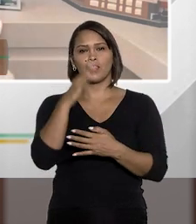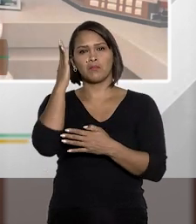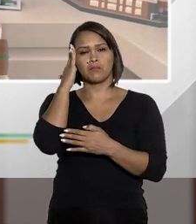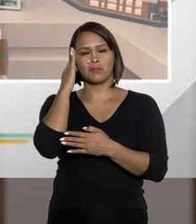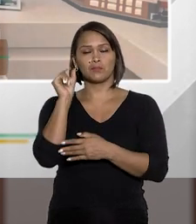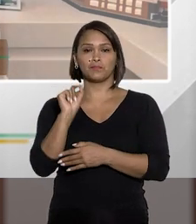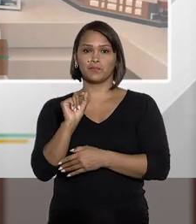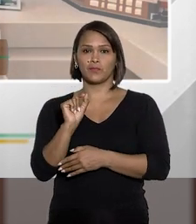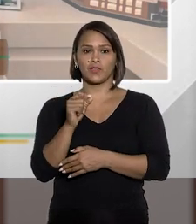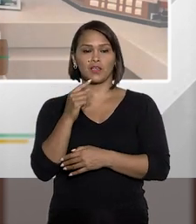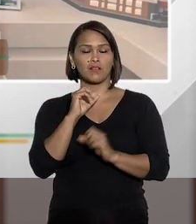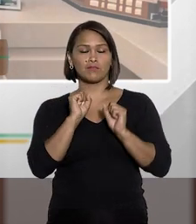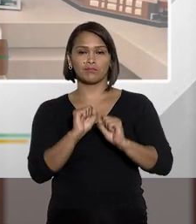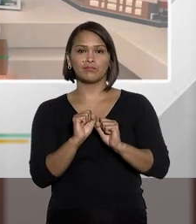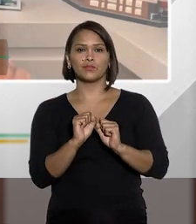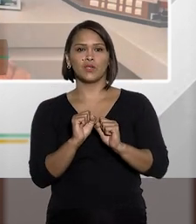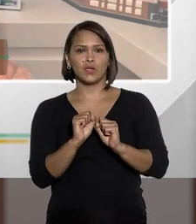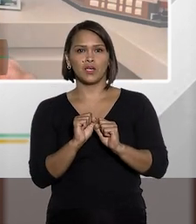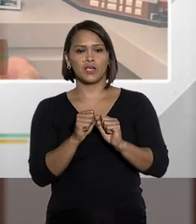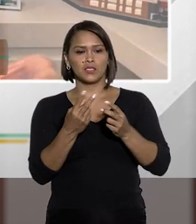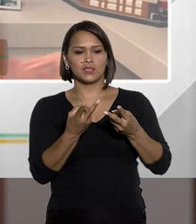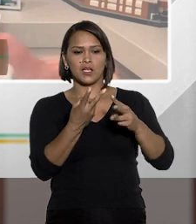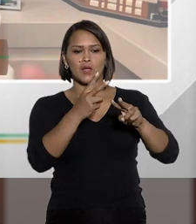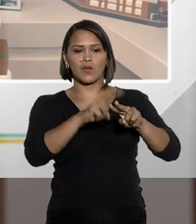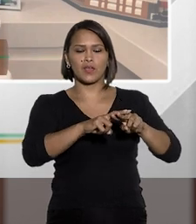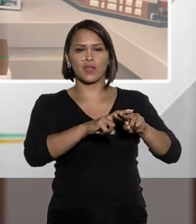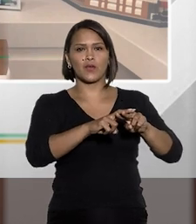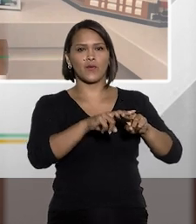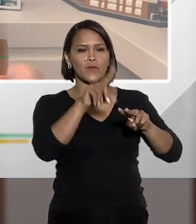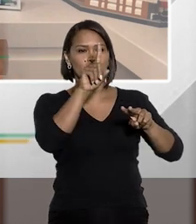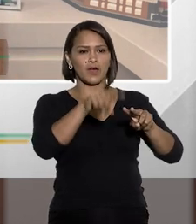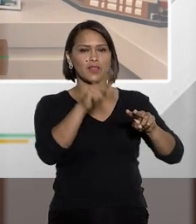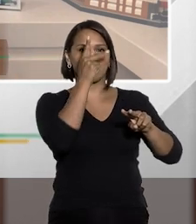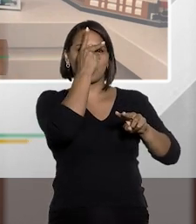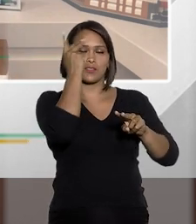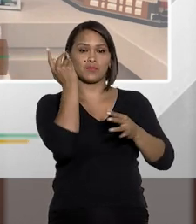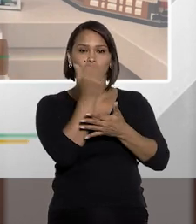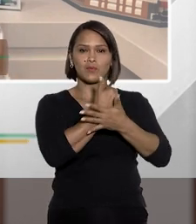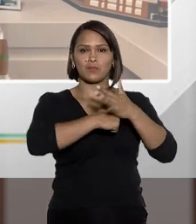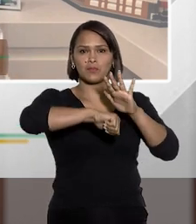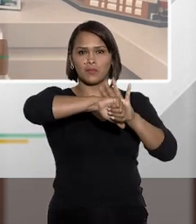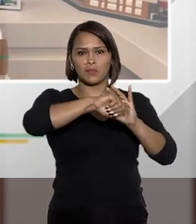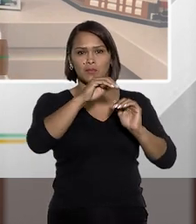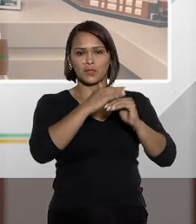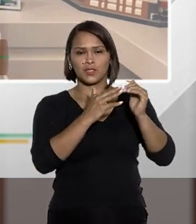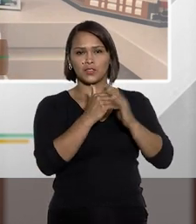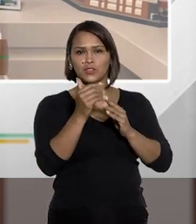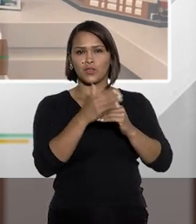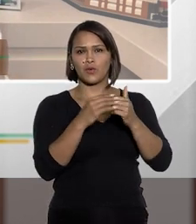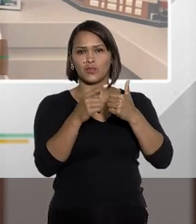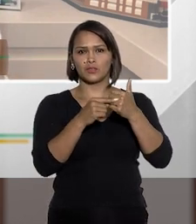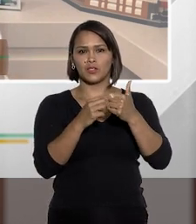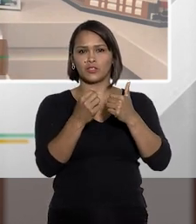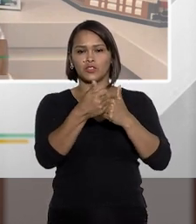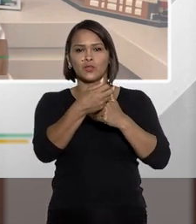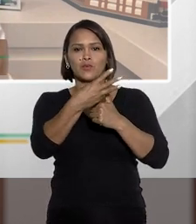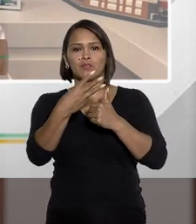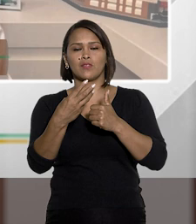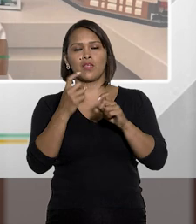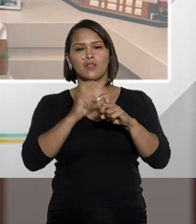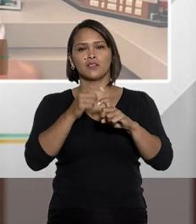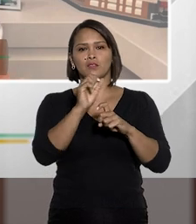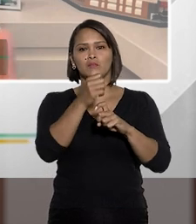há quem entenda que você poderia enquadrar essa figura delituosa no artigo 13,